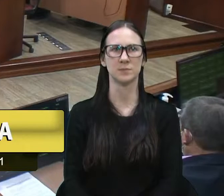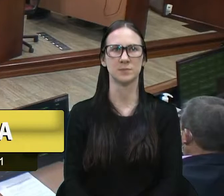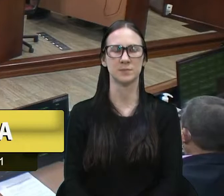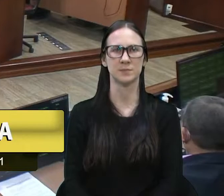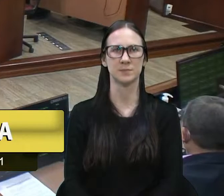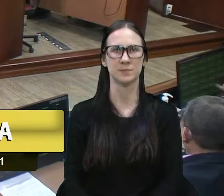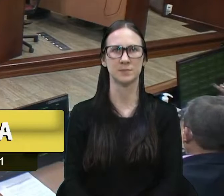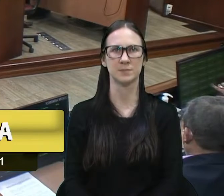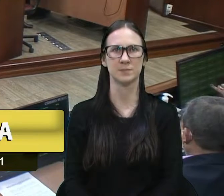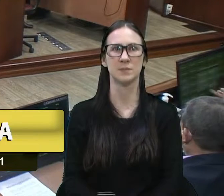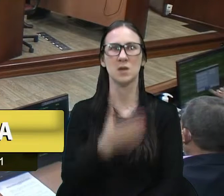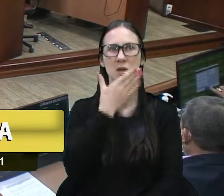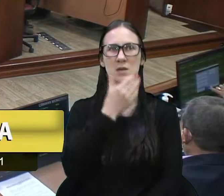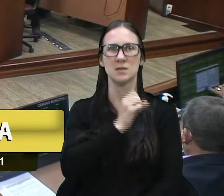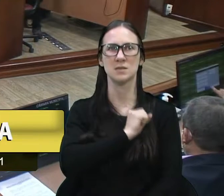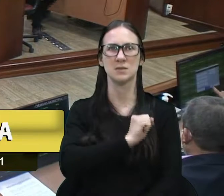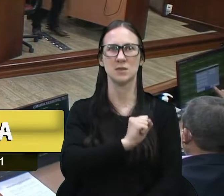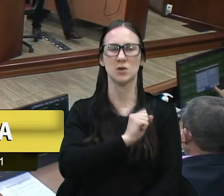Senhor presidente,